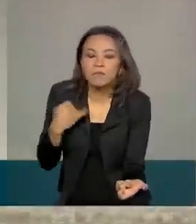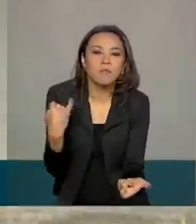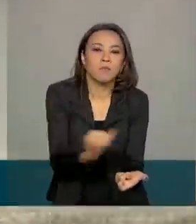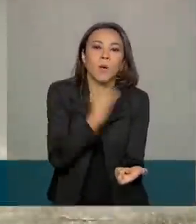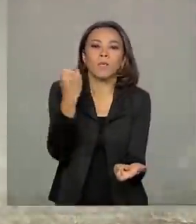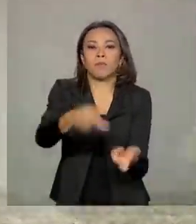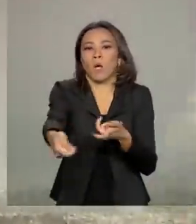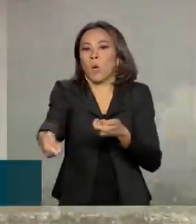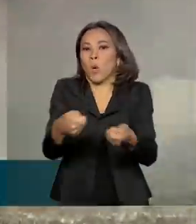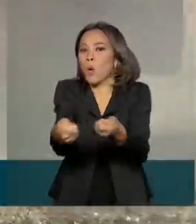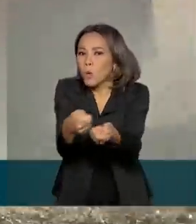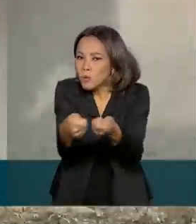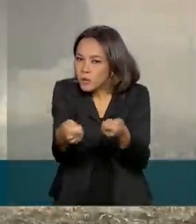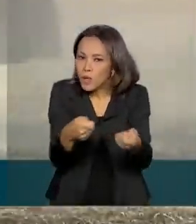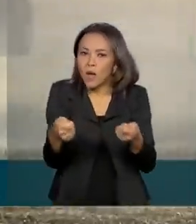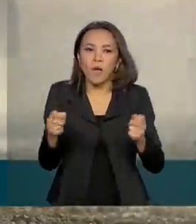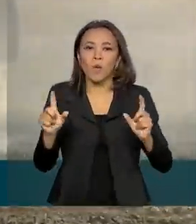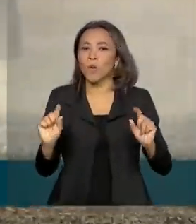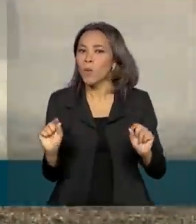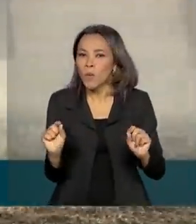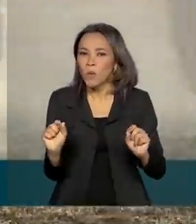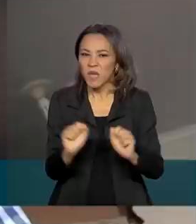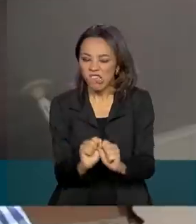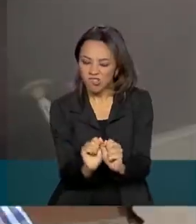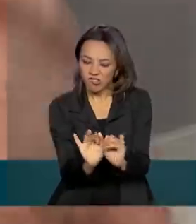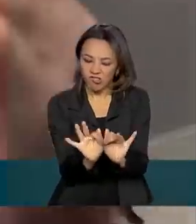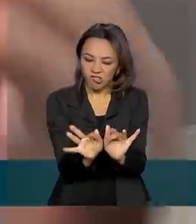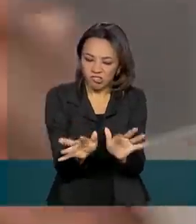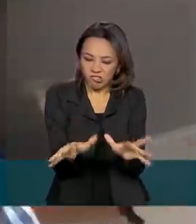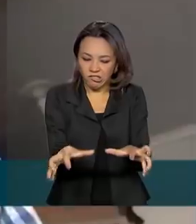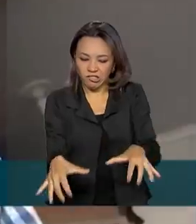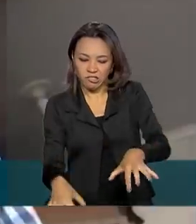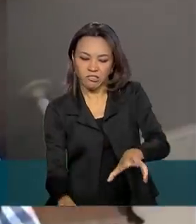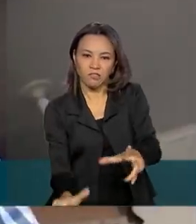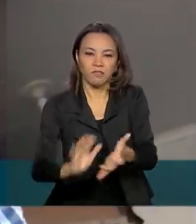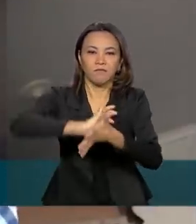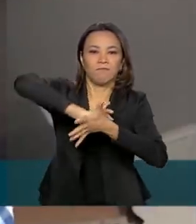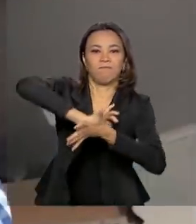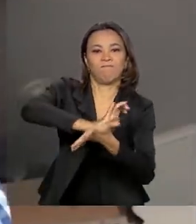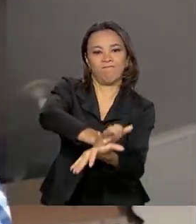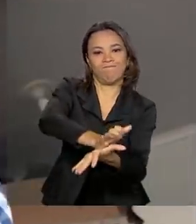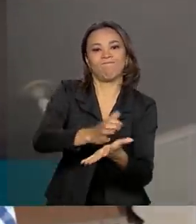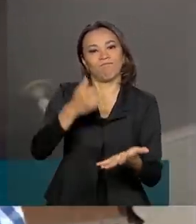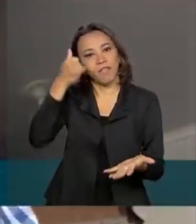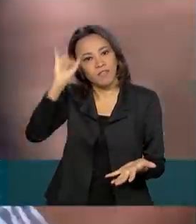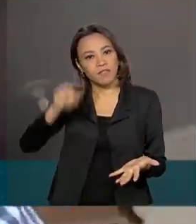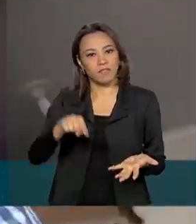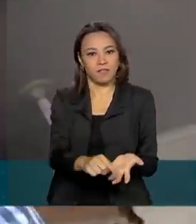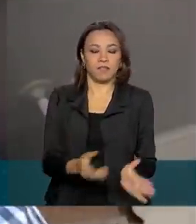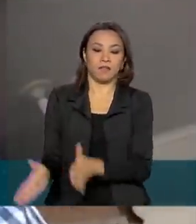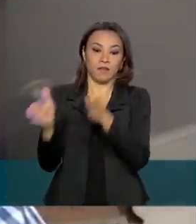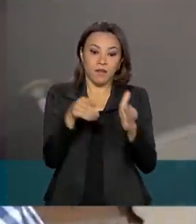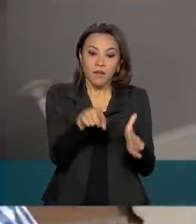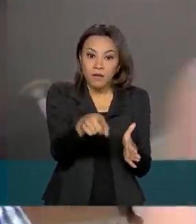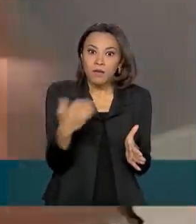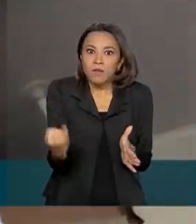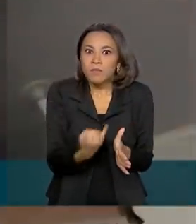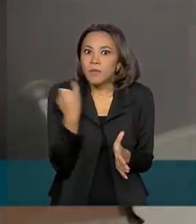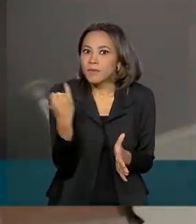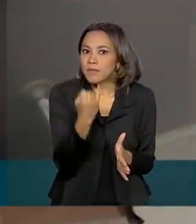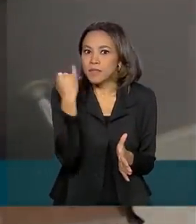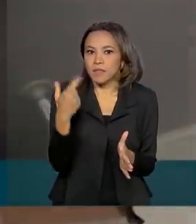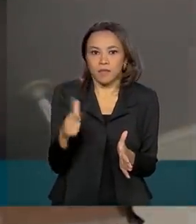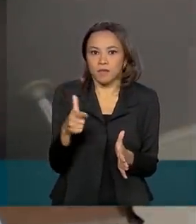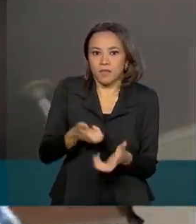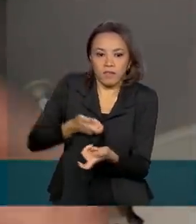controlar a proliferação de ervas daninhas. Esses herbicidas são muito necessários, aliás, são fundamentais. Sem